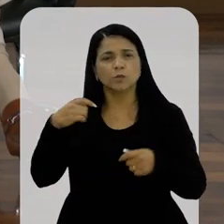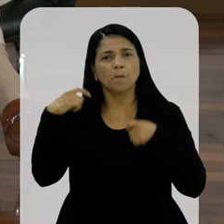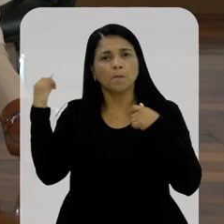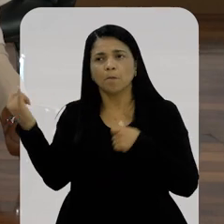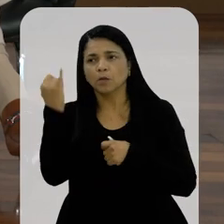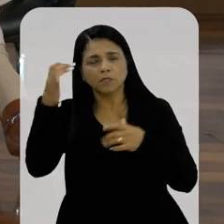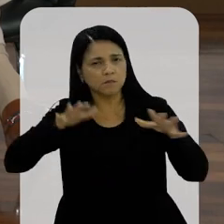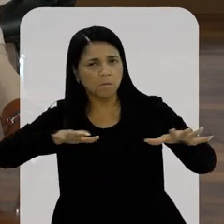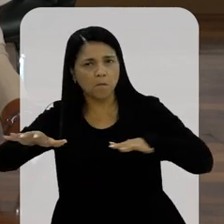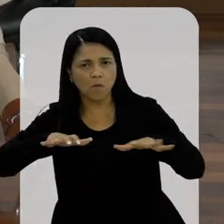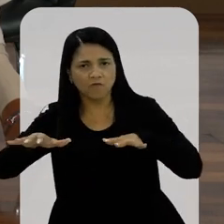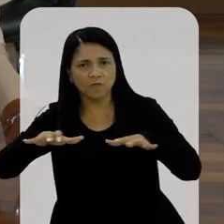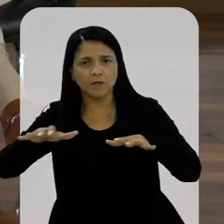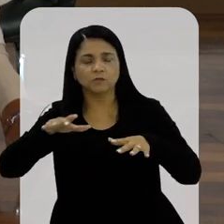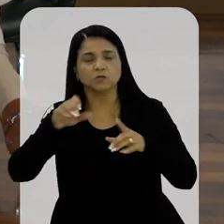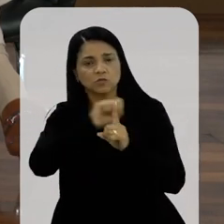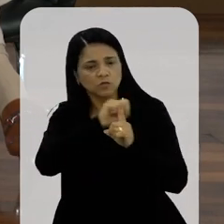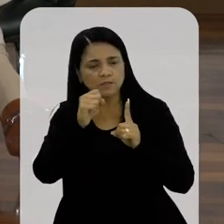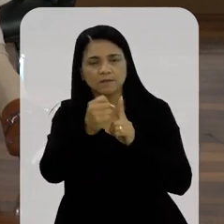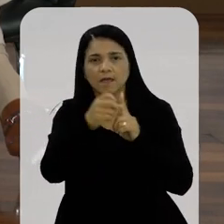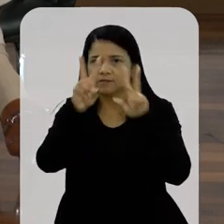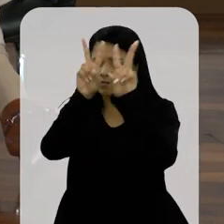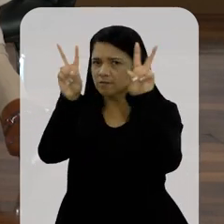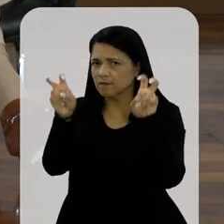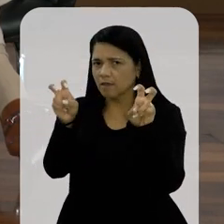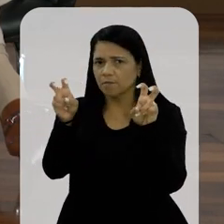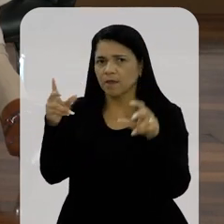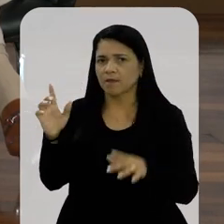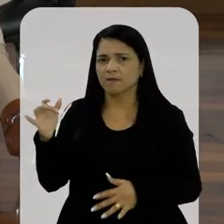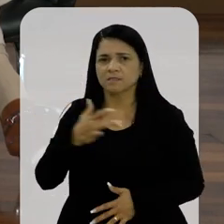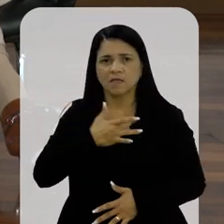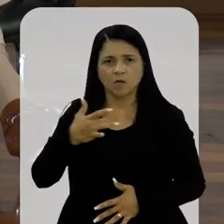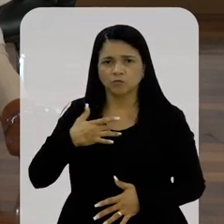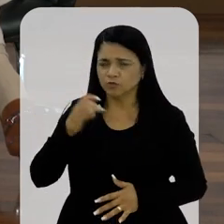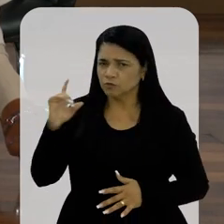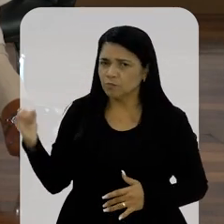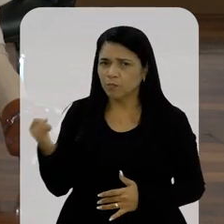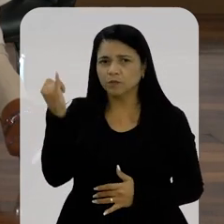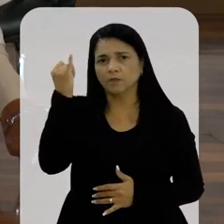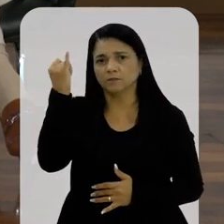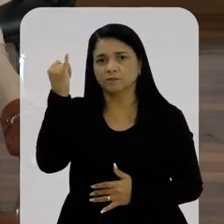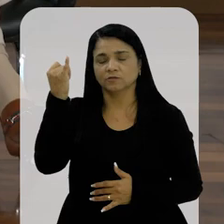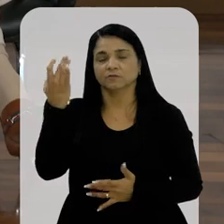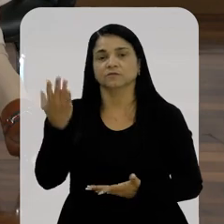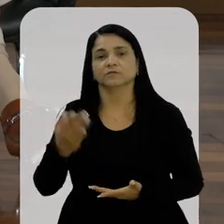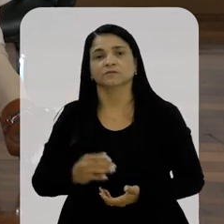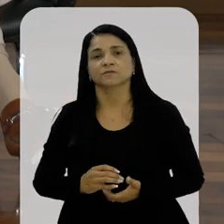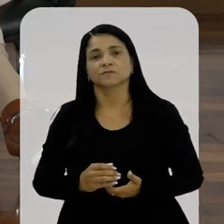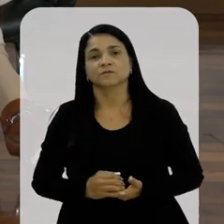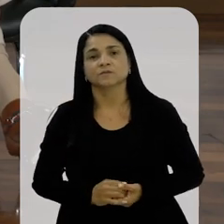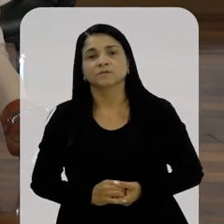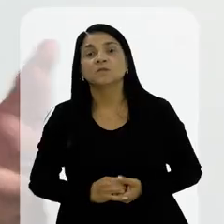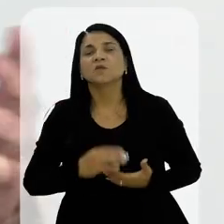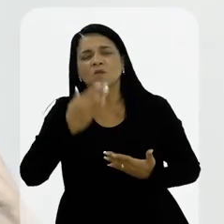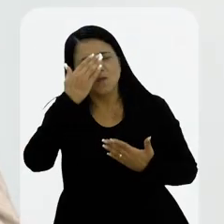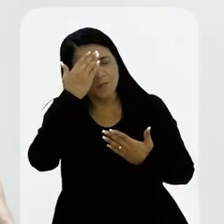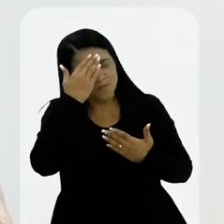mobilizarmos a sociedade em torno desse tema em busca de uma condição saudável para todo cidadão.